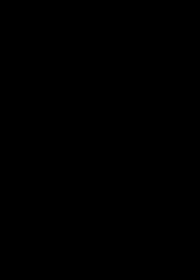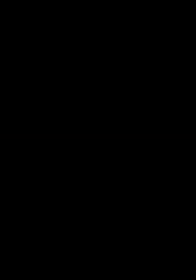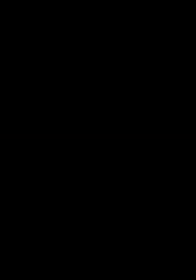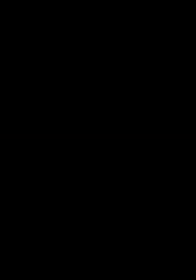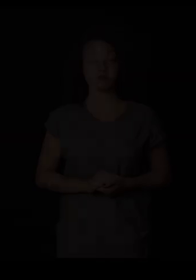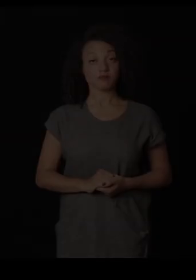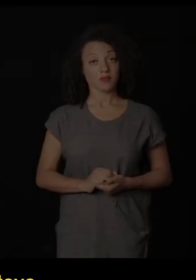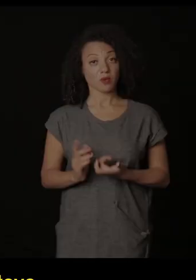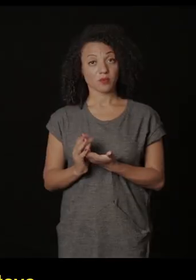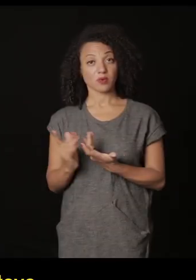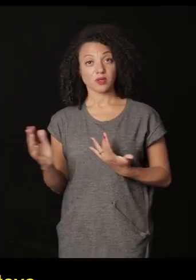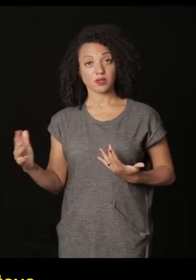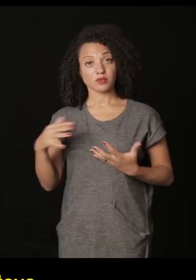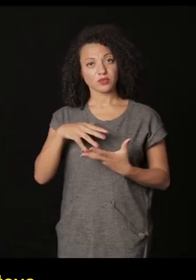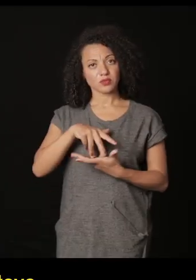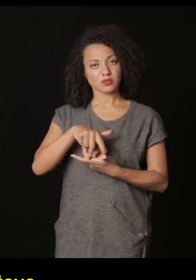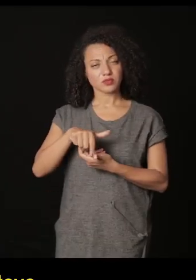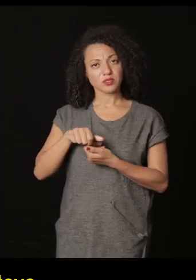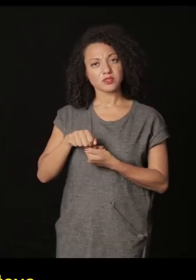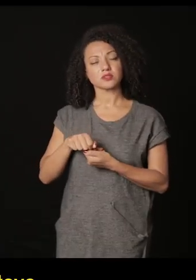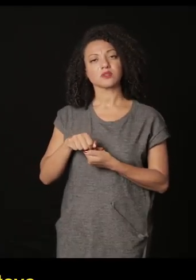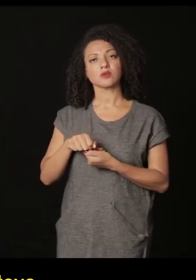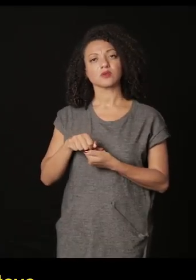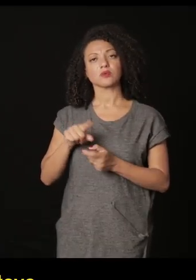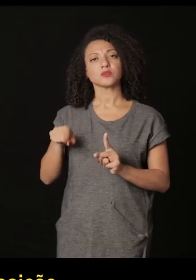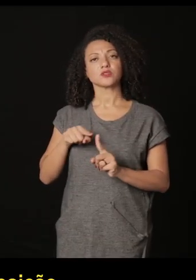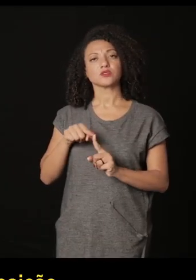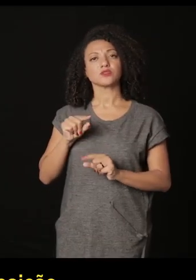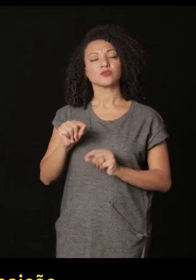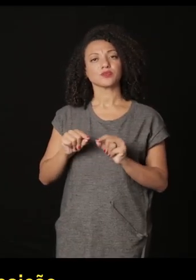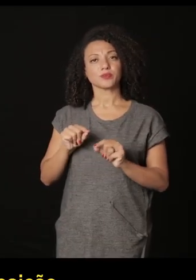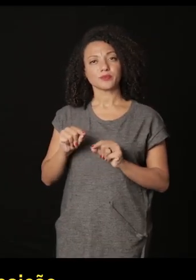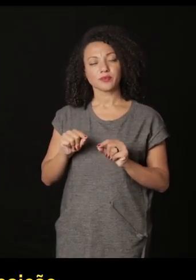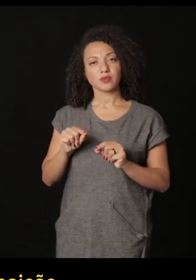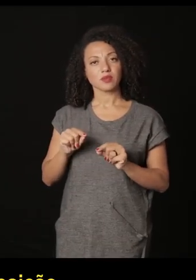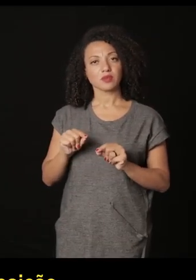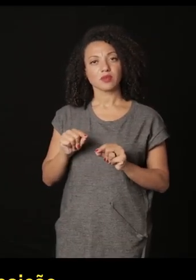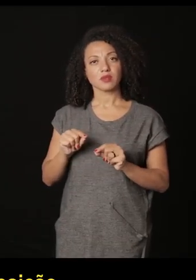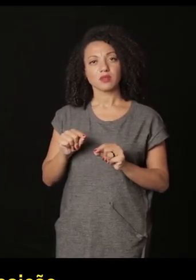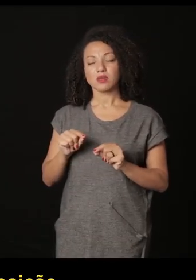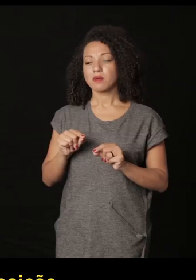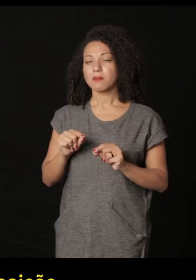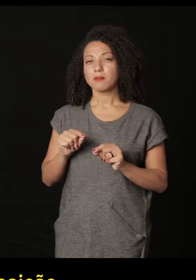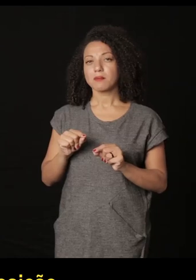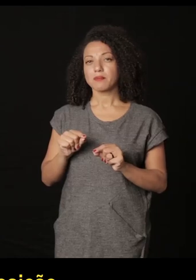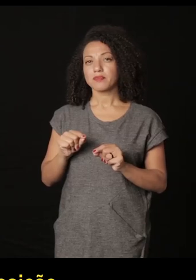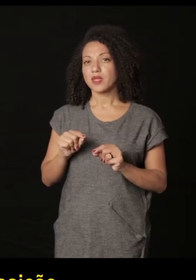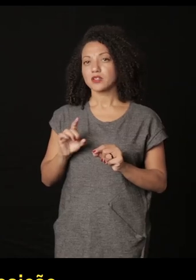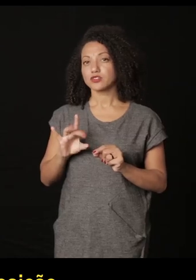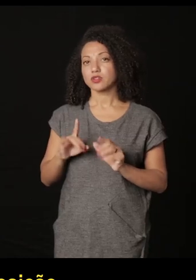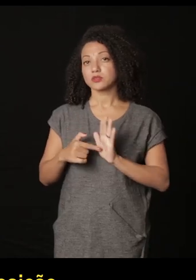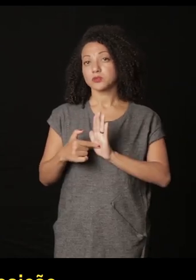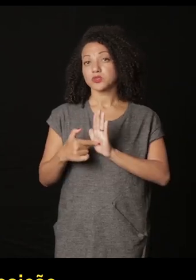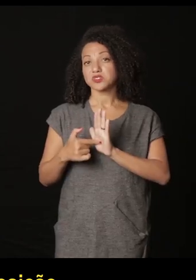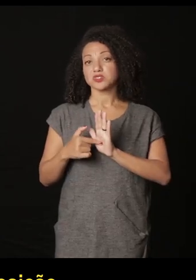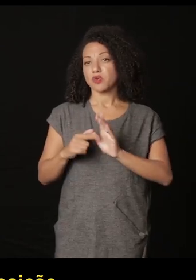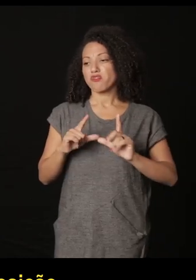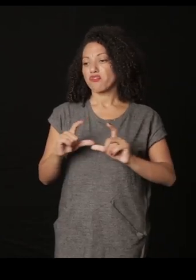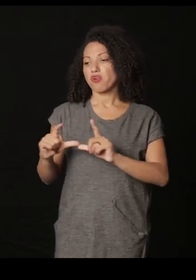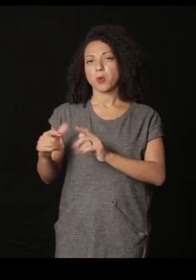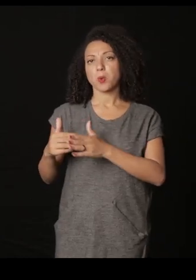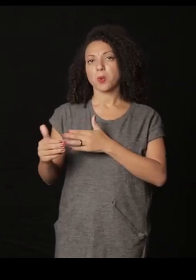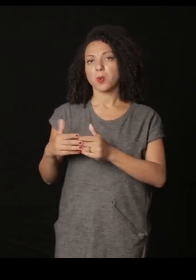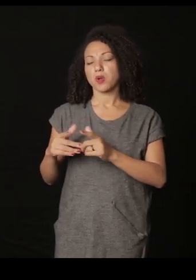bom o arquivo universal ele se prestava a ser mostrado como uma exposição de fotografias